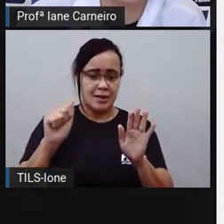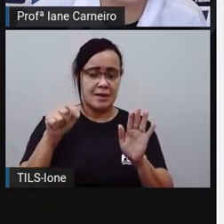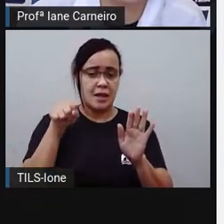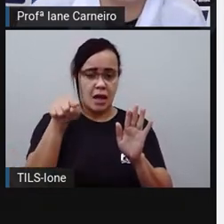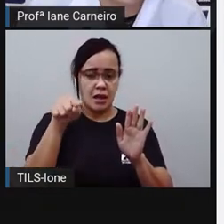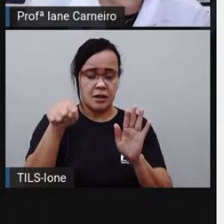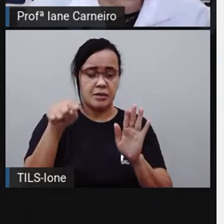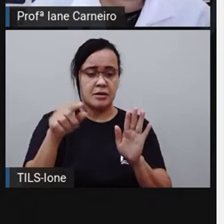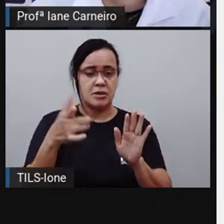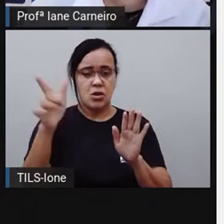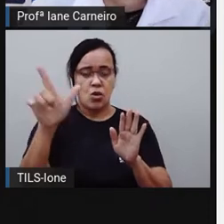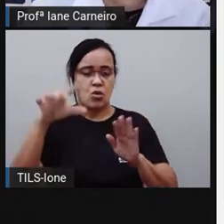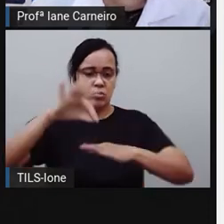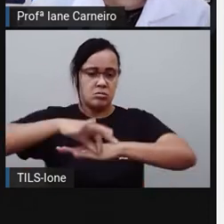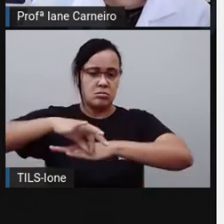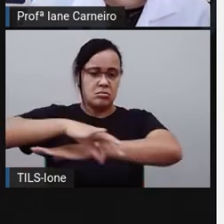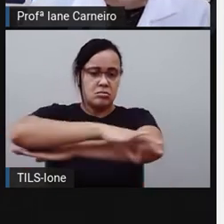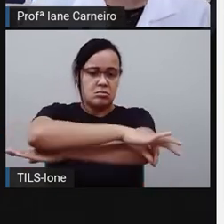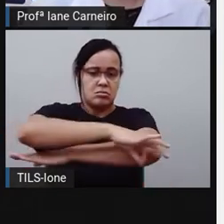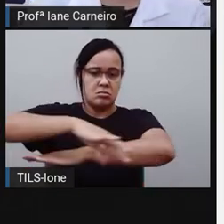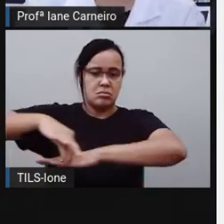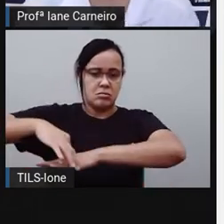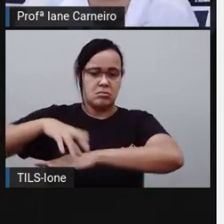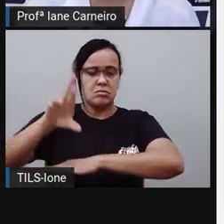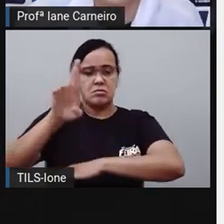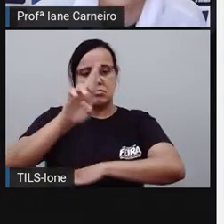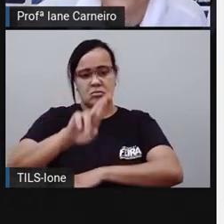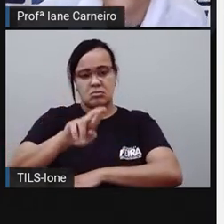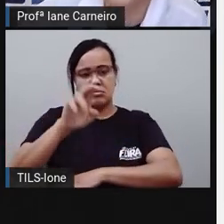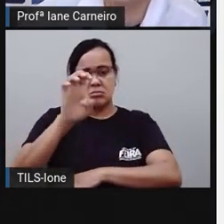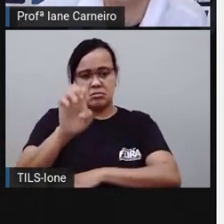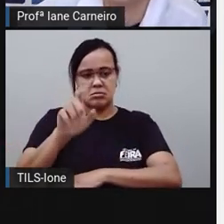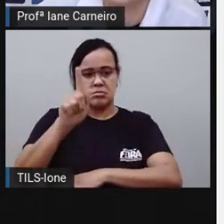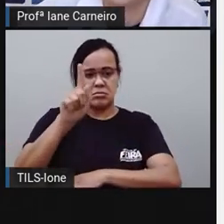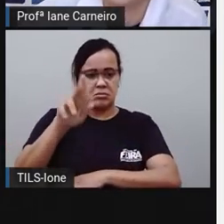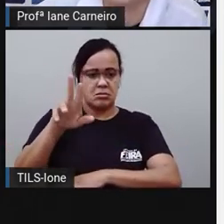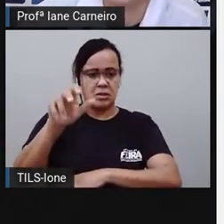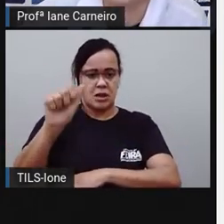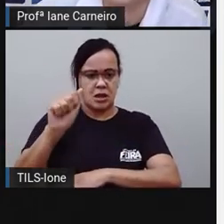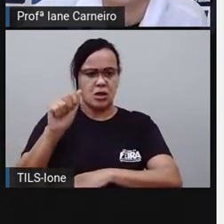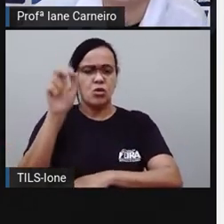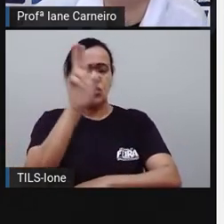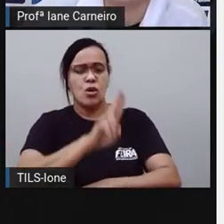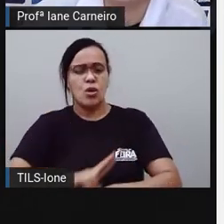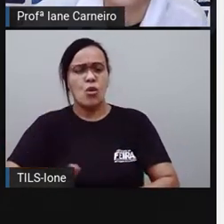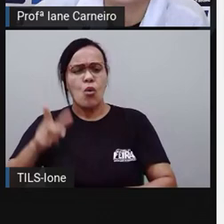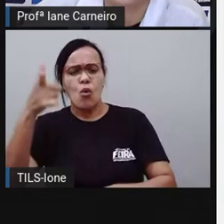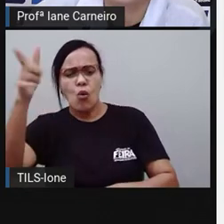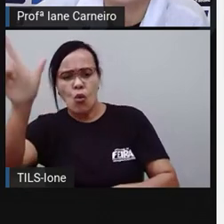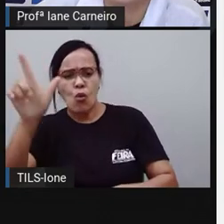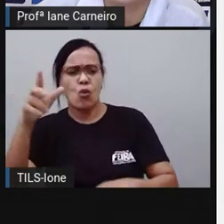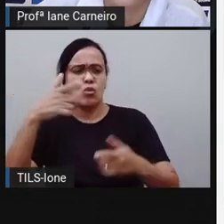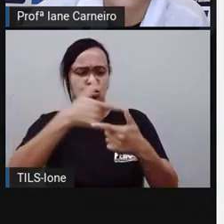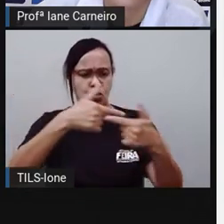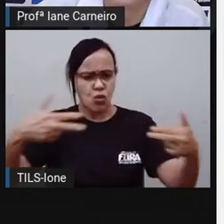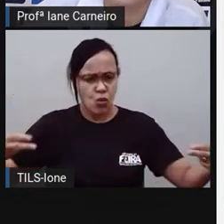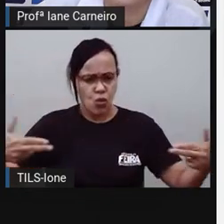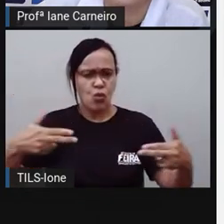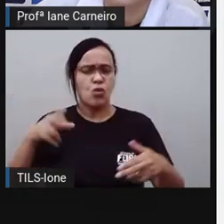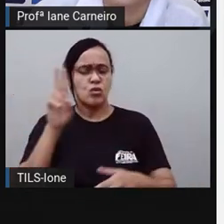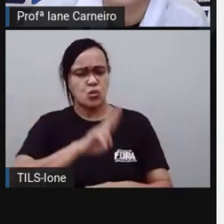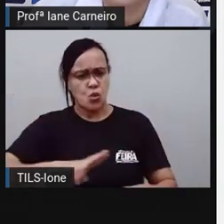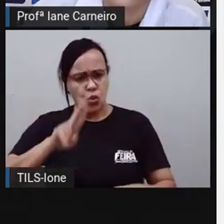a régua. Existe mais algum outro instrumento utilizado para medir? Será?